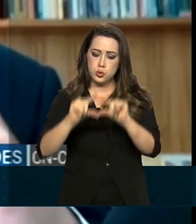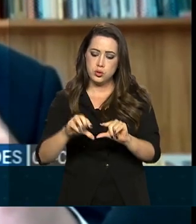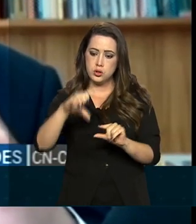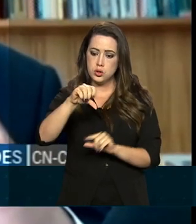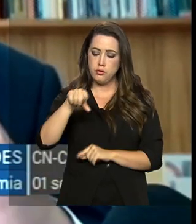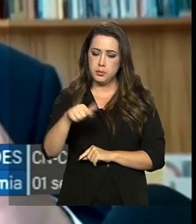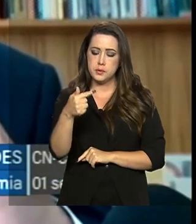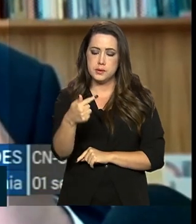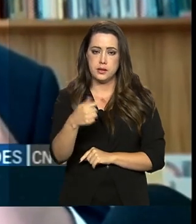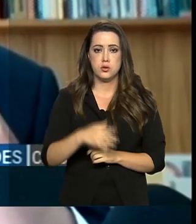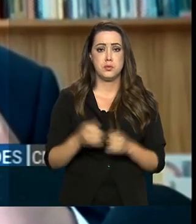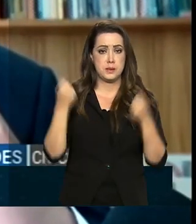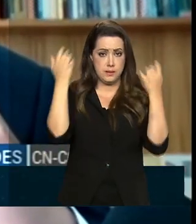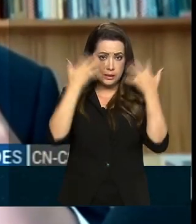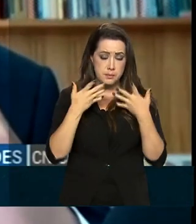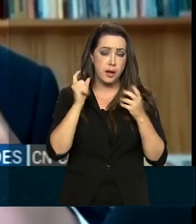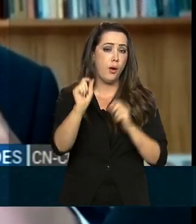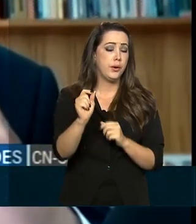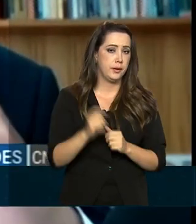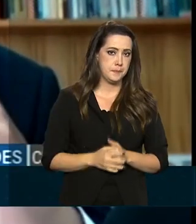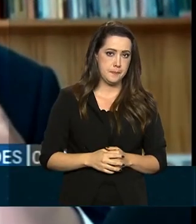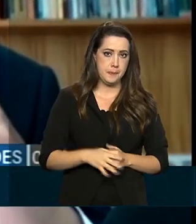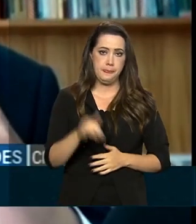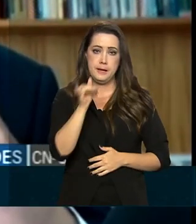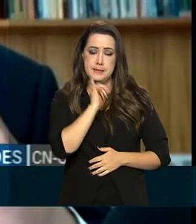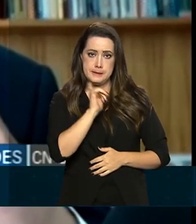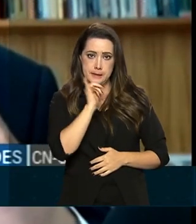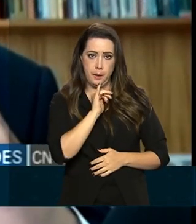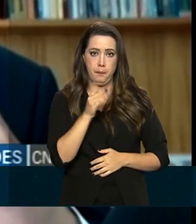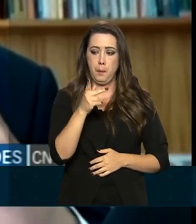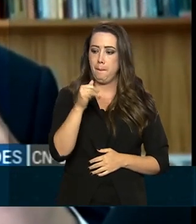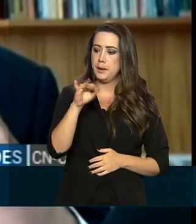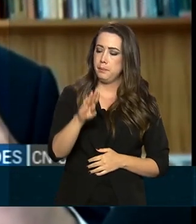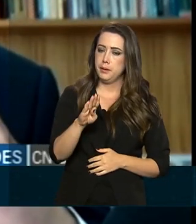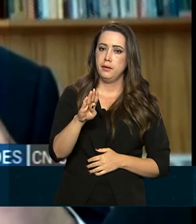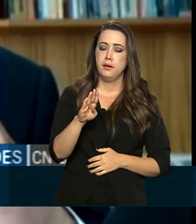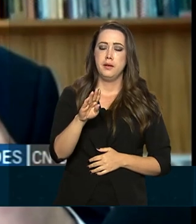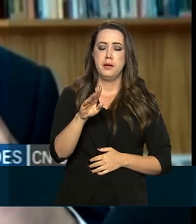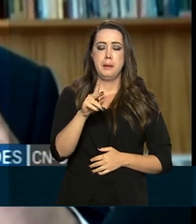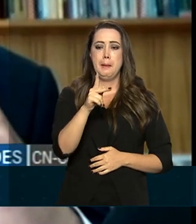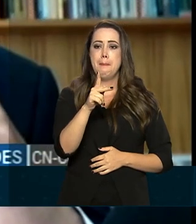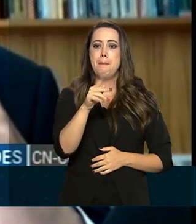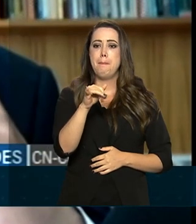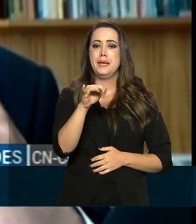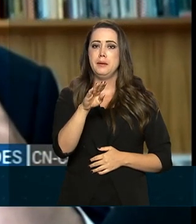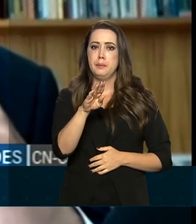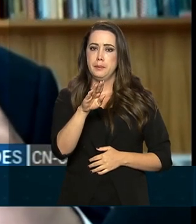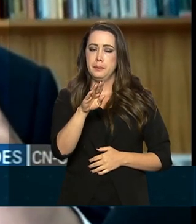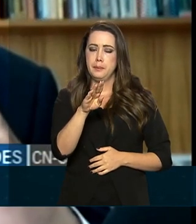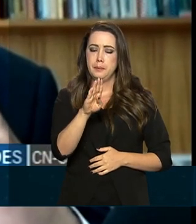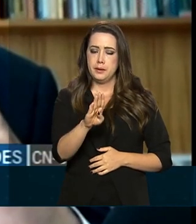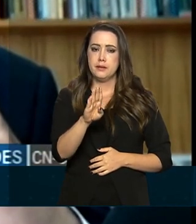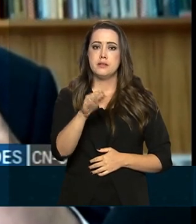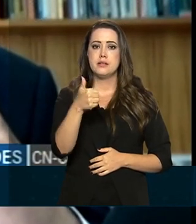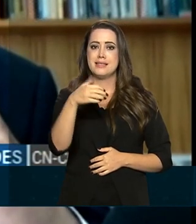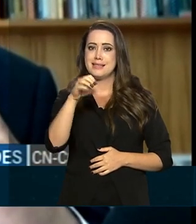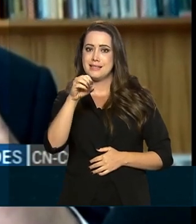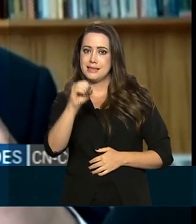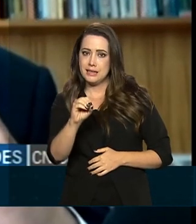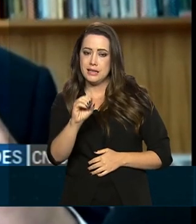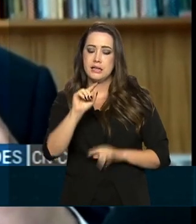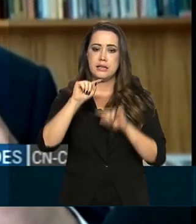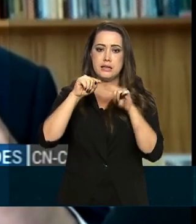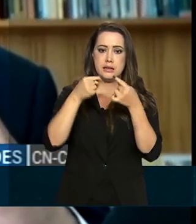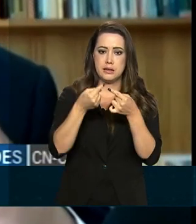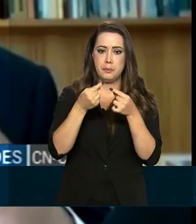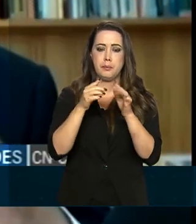100%, se ele cai para 85%, depois volta para 90%, depois volta para